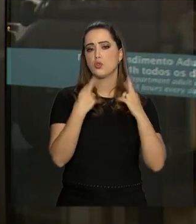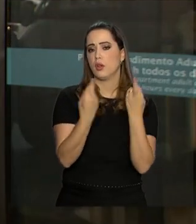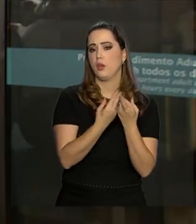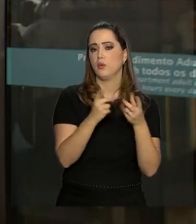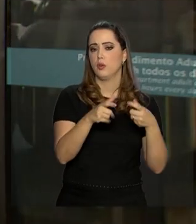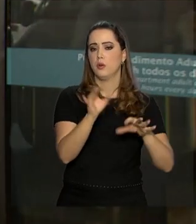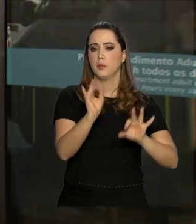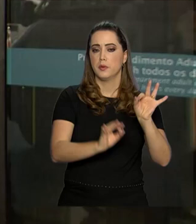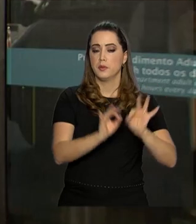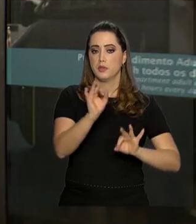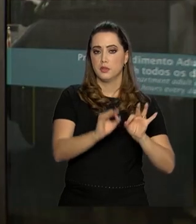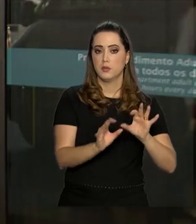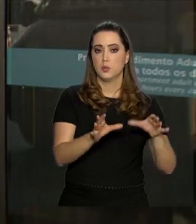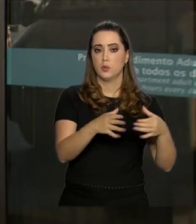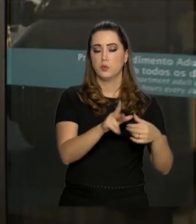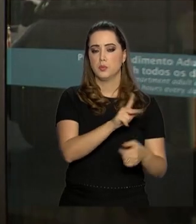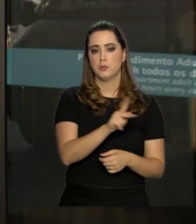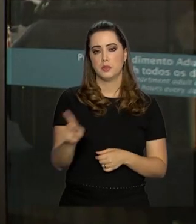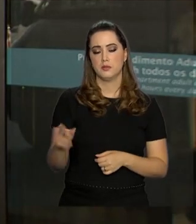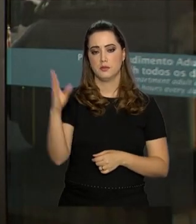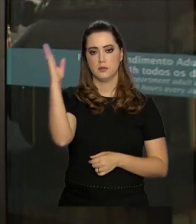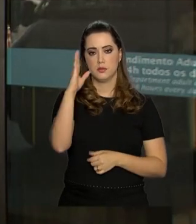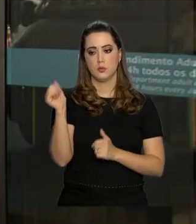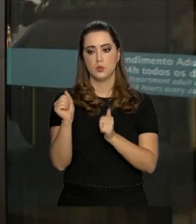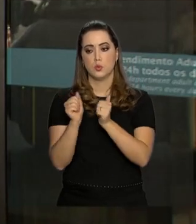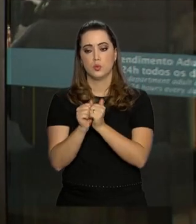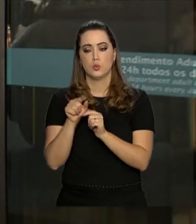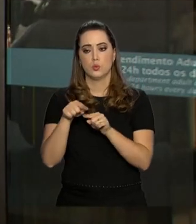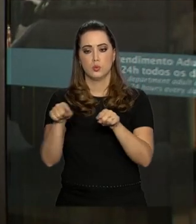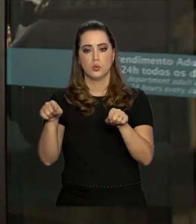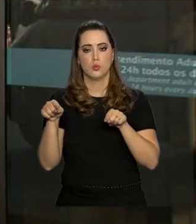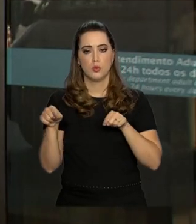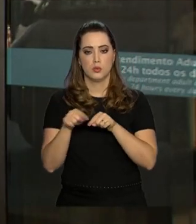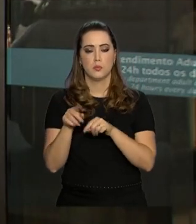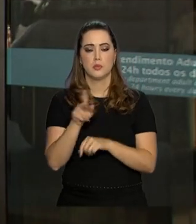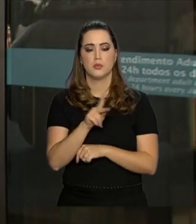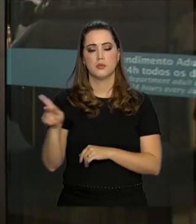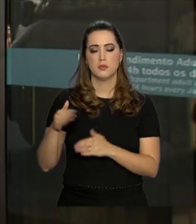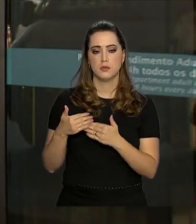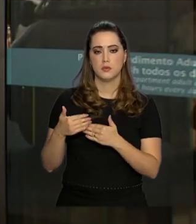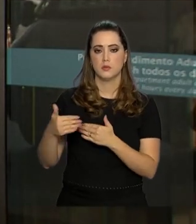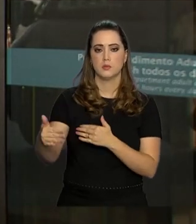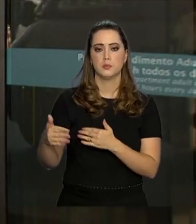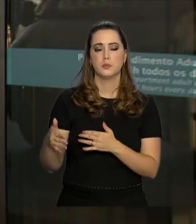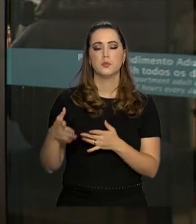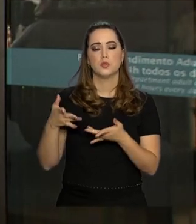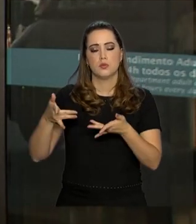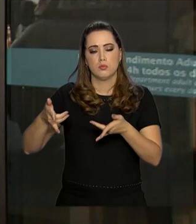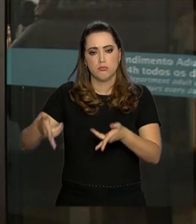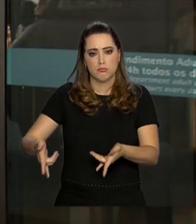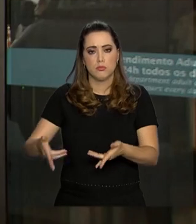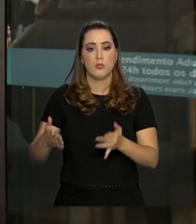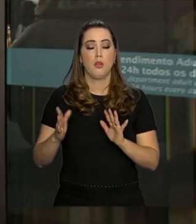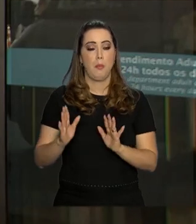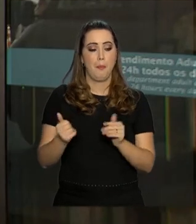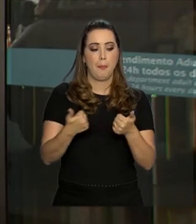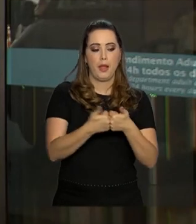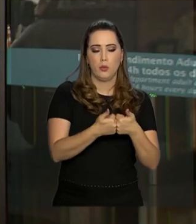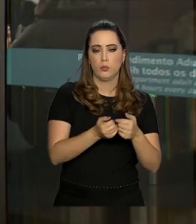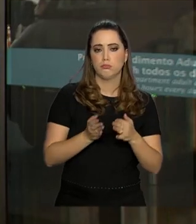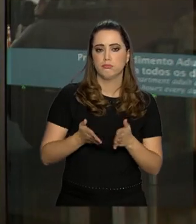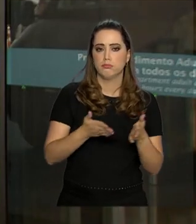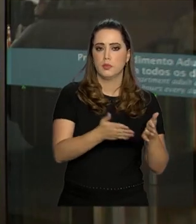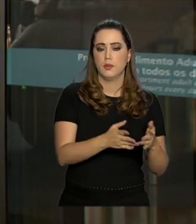pela equipe da presidência da República Ao lado do quarto onde o presidente permanece internado O porta-voz da